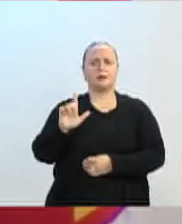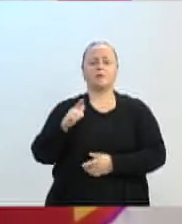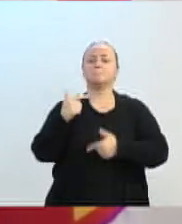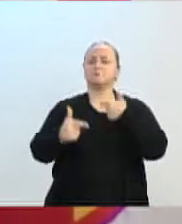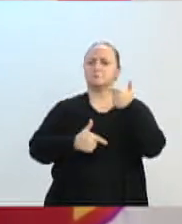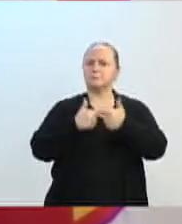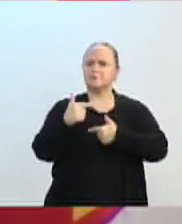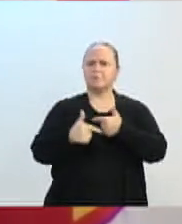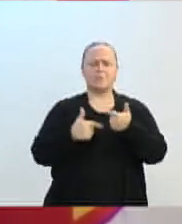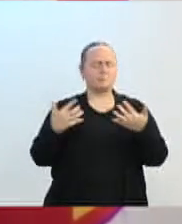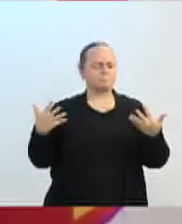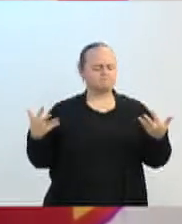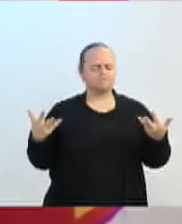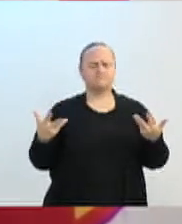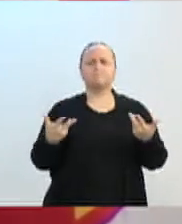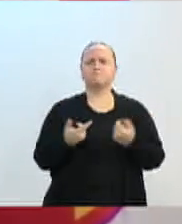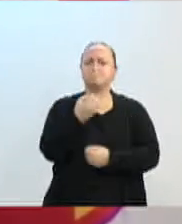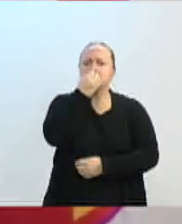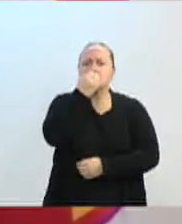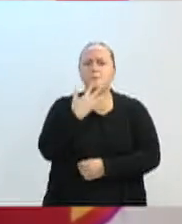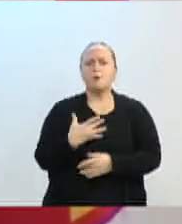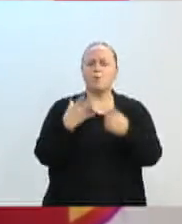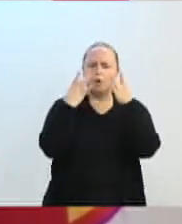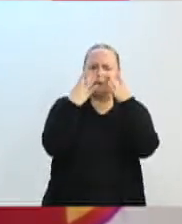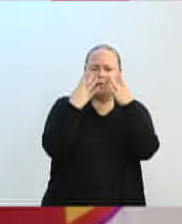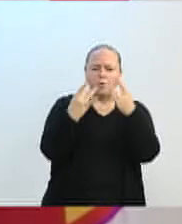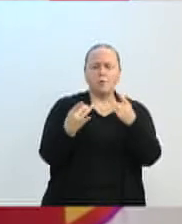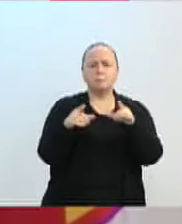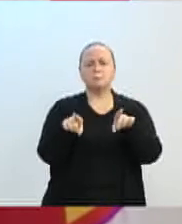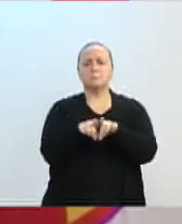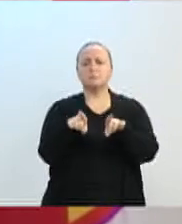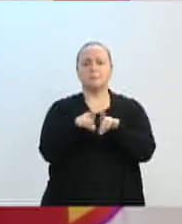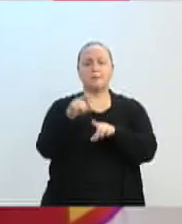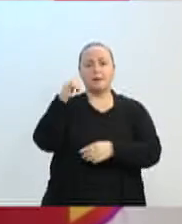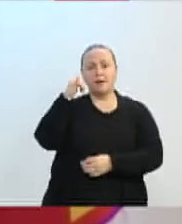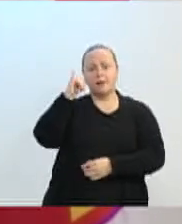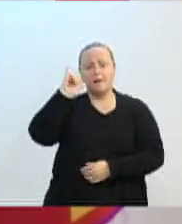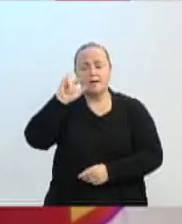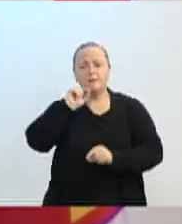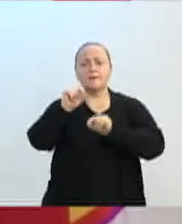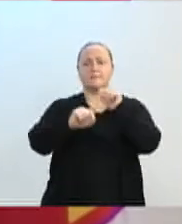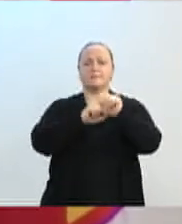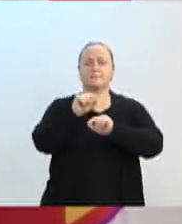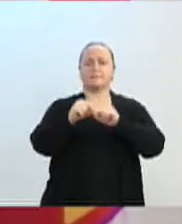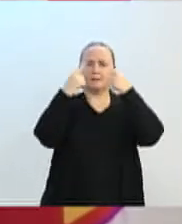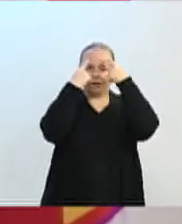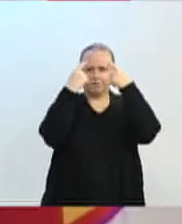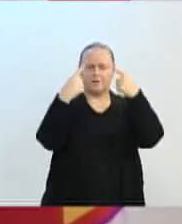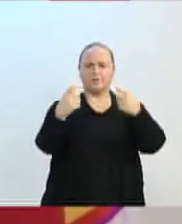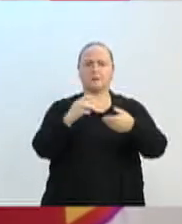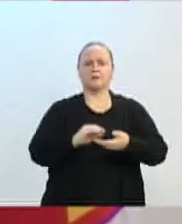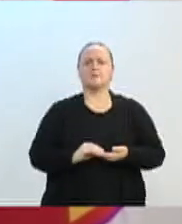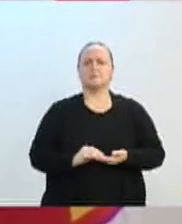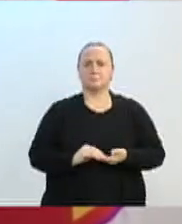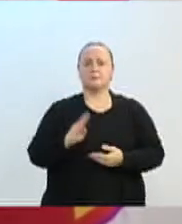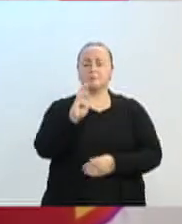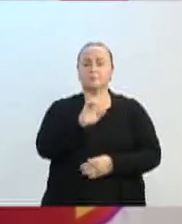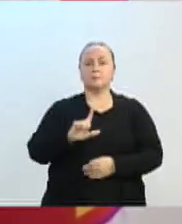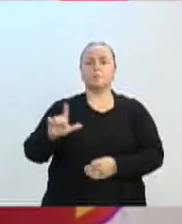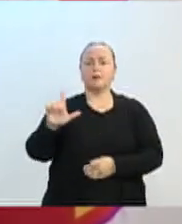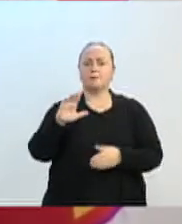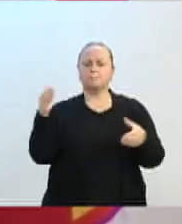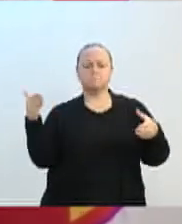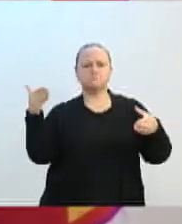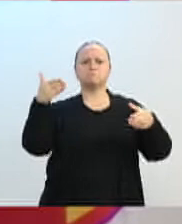de grande excelência em relação ao atendimento e à prevenção em situações de violência. Blumenau tem sido referência para muitas